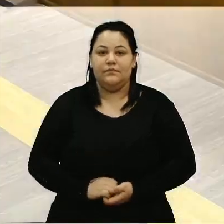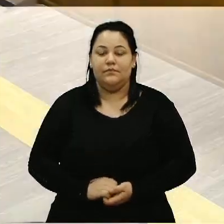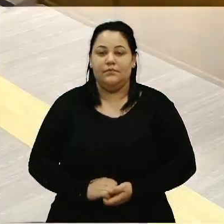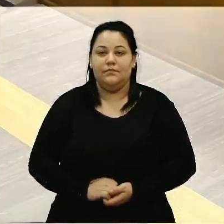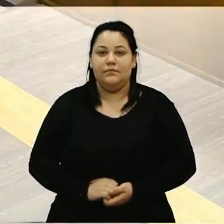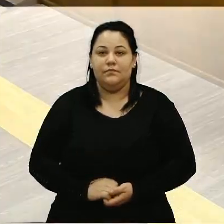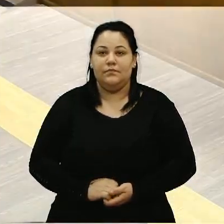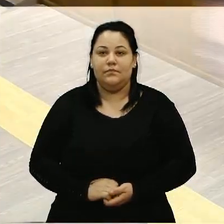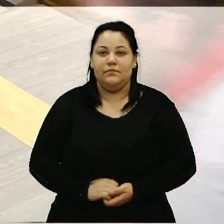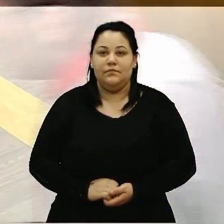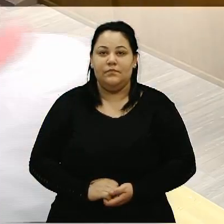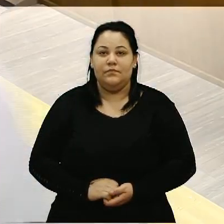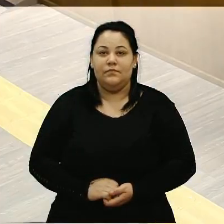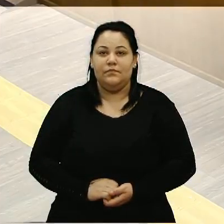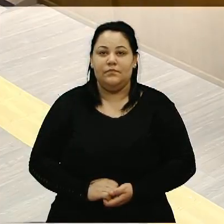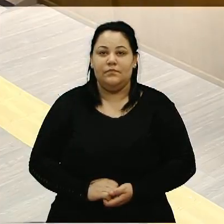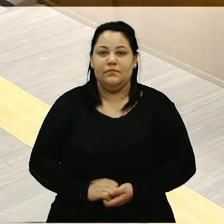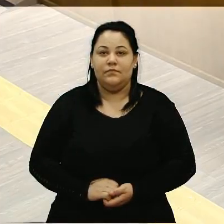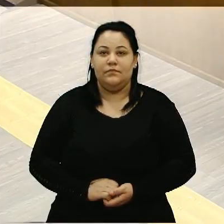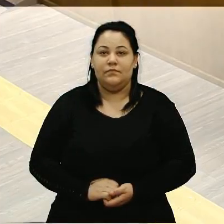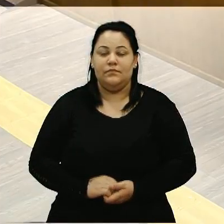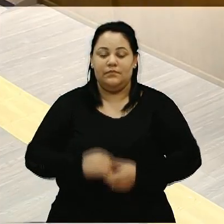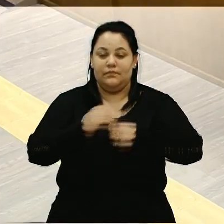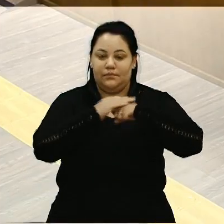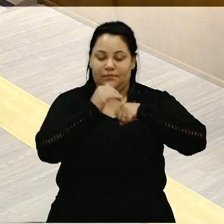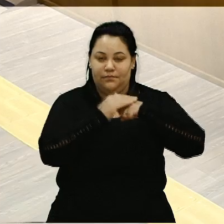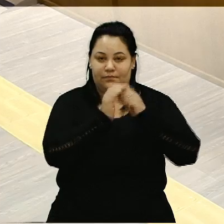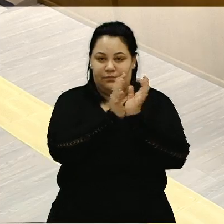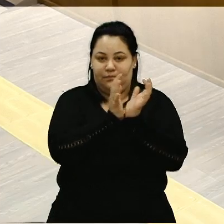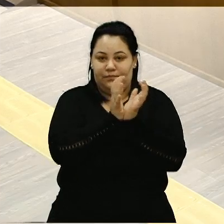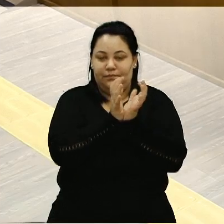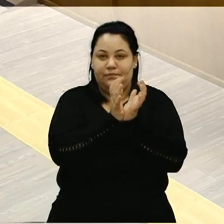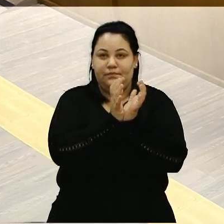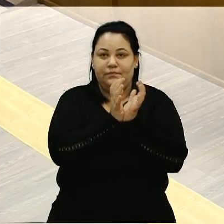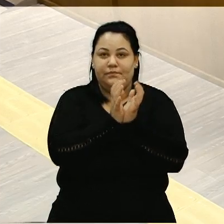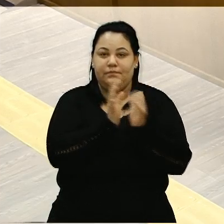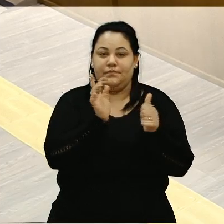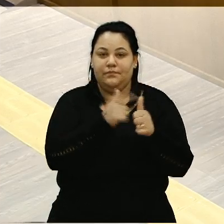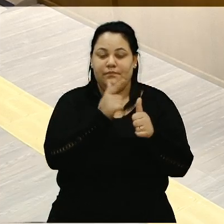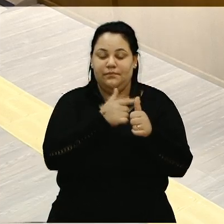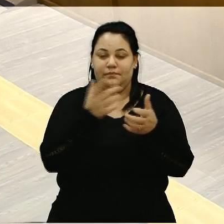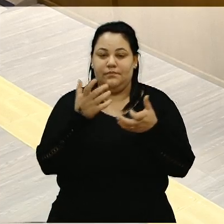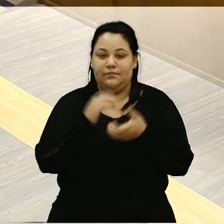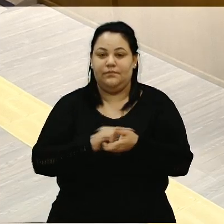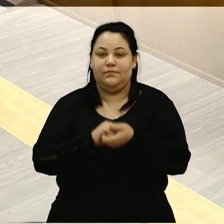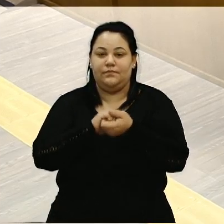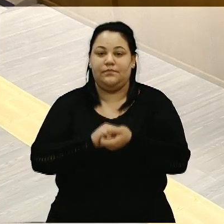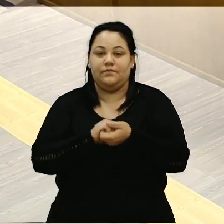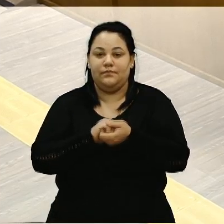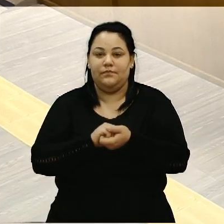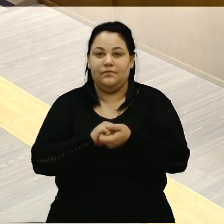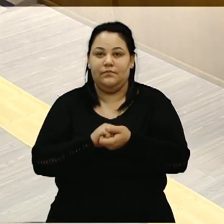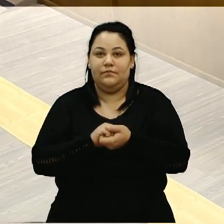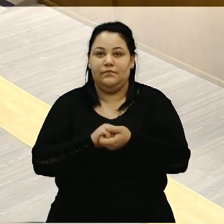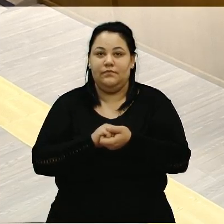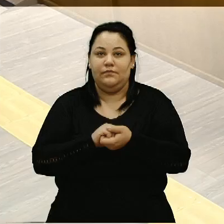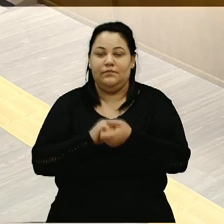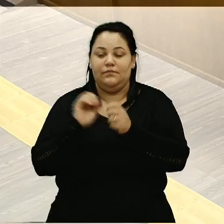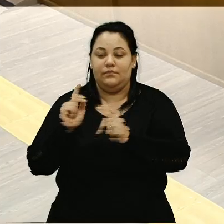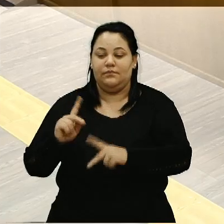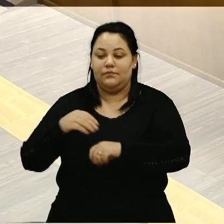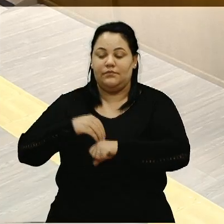Senhora Presidente, nomes colegas, primeiro quero saudar o proponente,